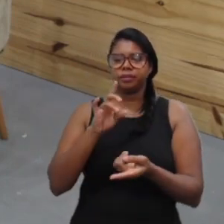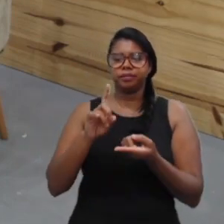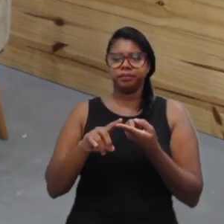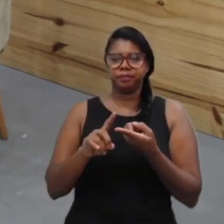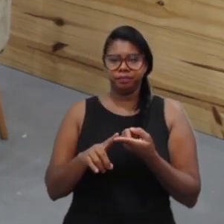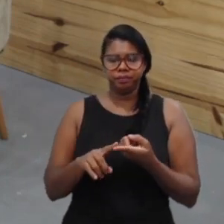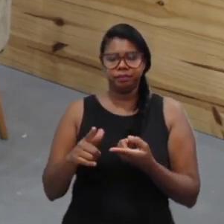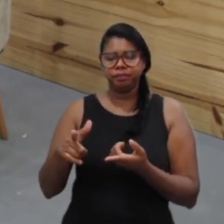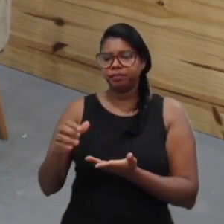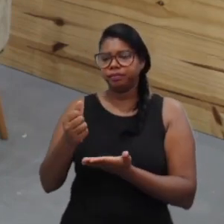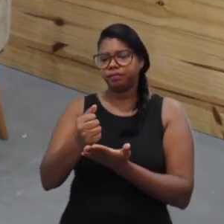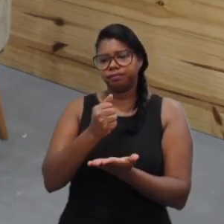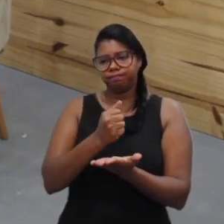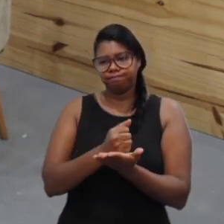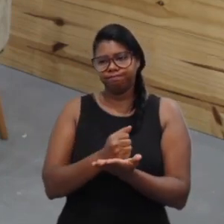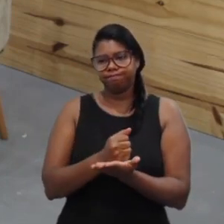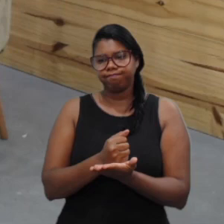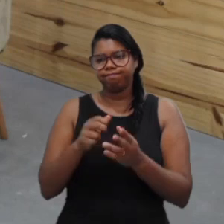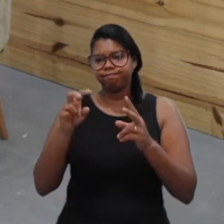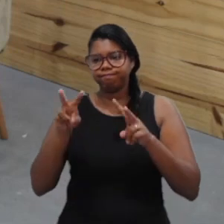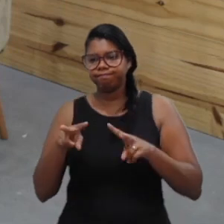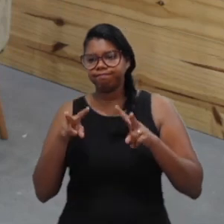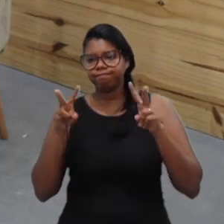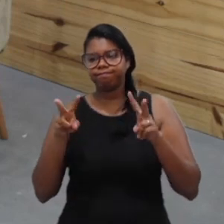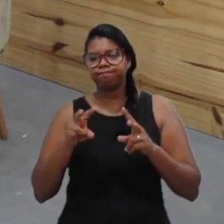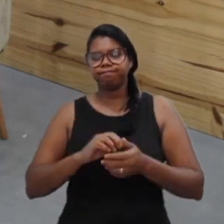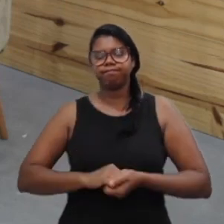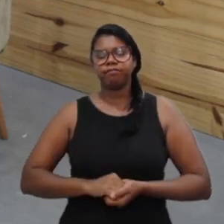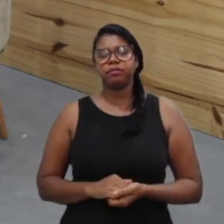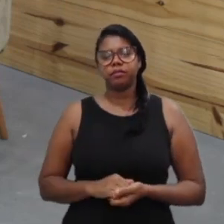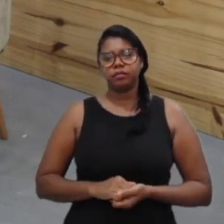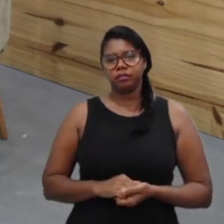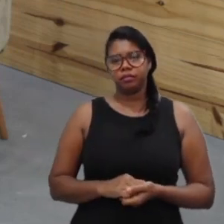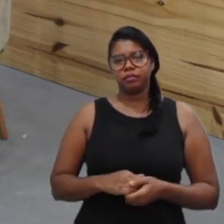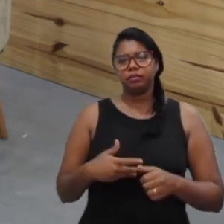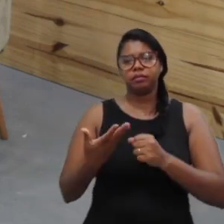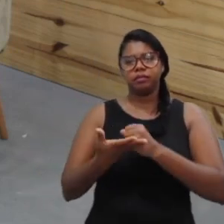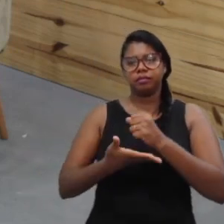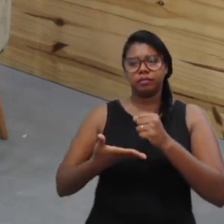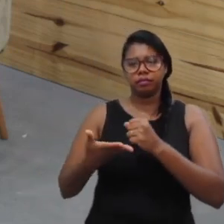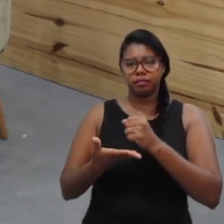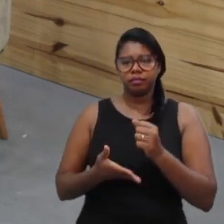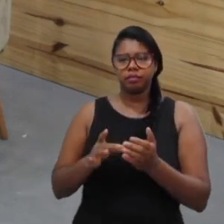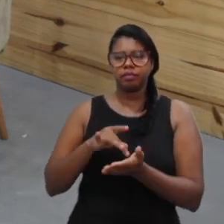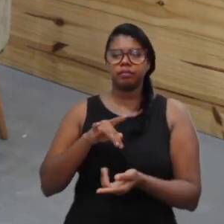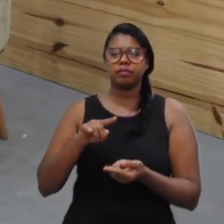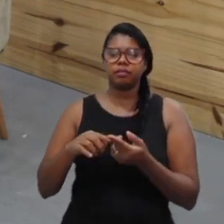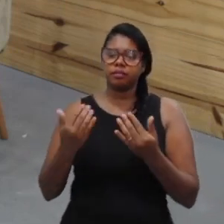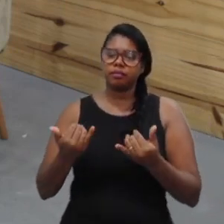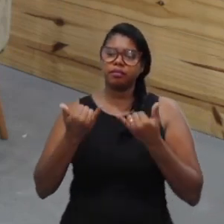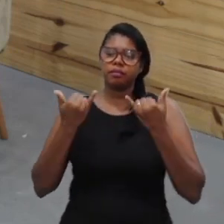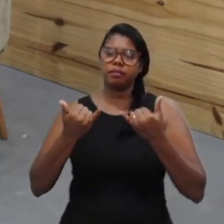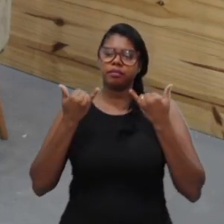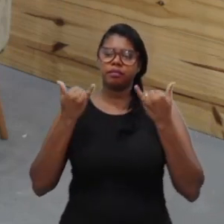documentadas, não estão previstas. Então, é uma base grande de informação,